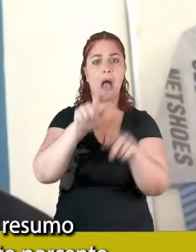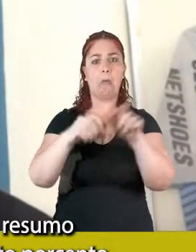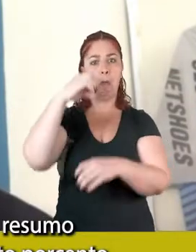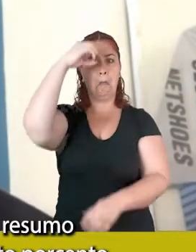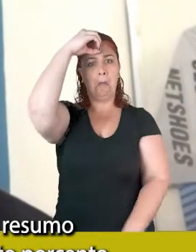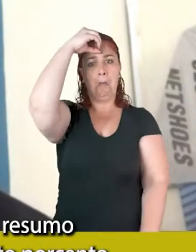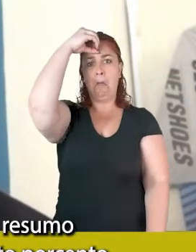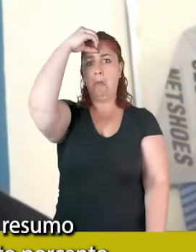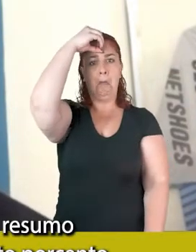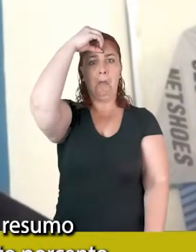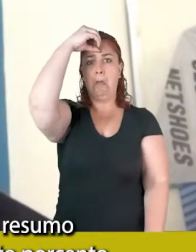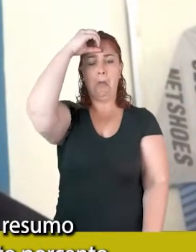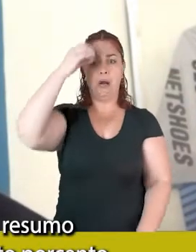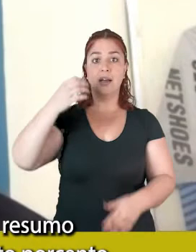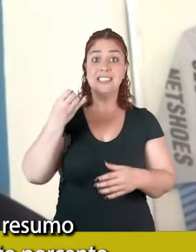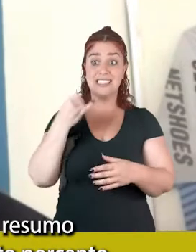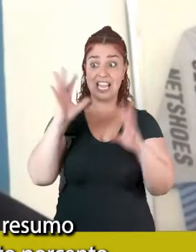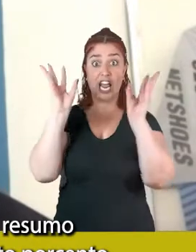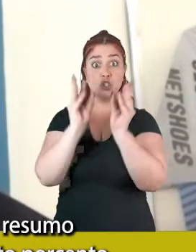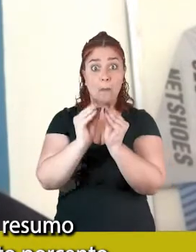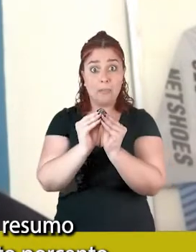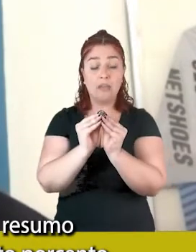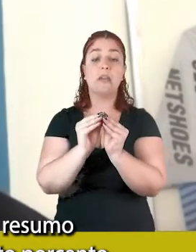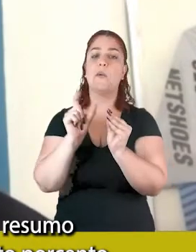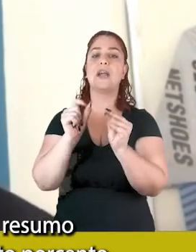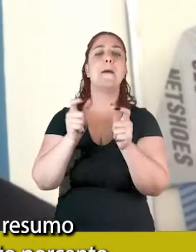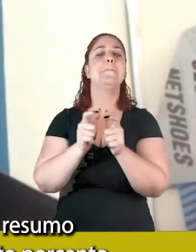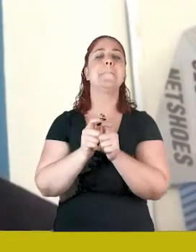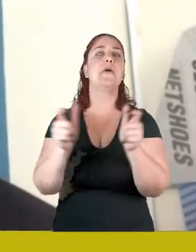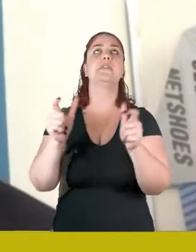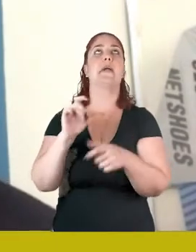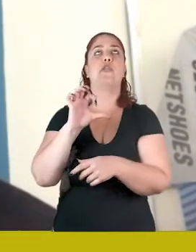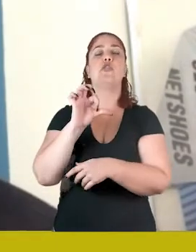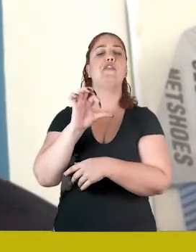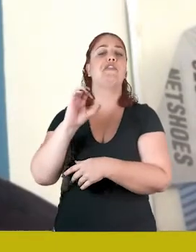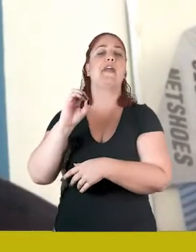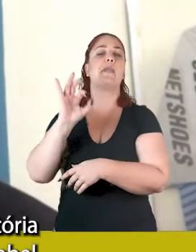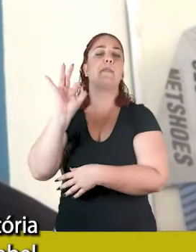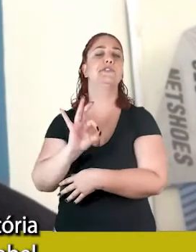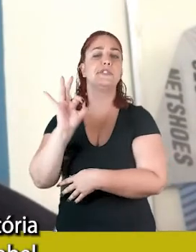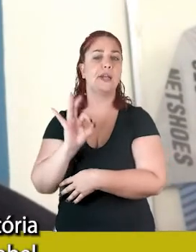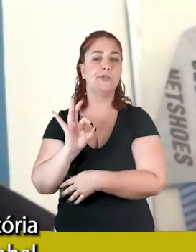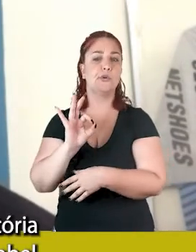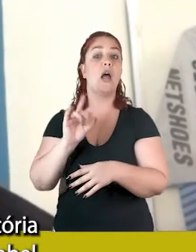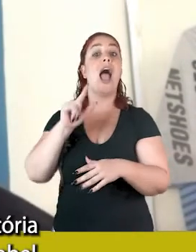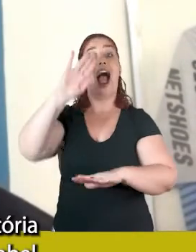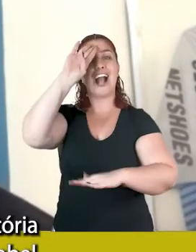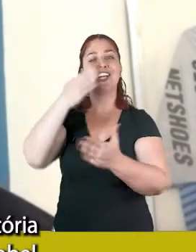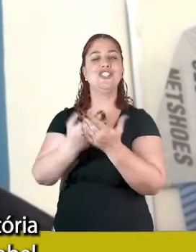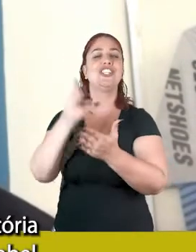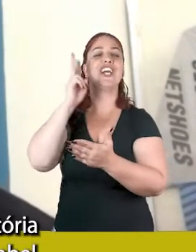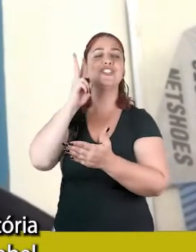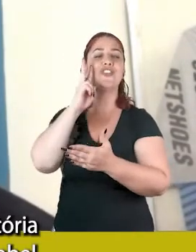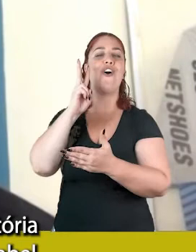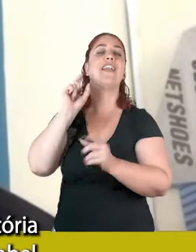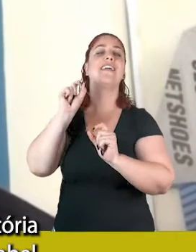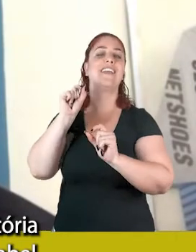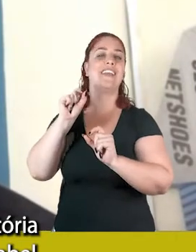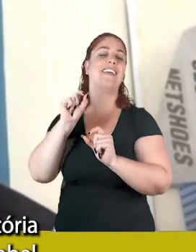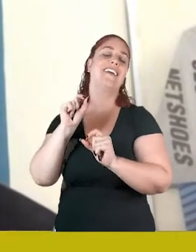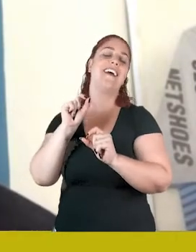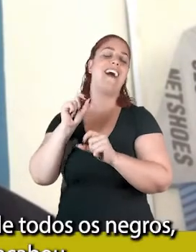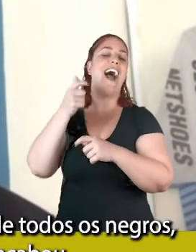nada. Se pudesse fazer um resumo, assim, a maioria, 90 e tantos por cento, acreditam na história que a princesa Isabel